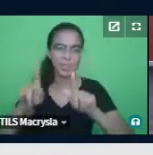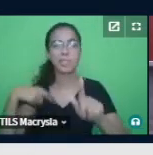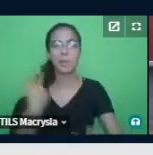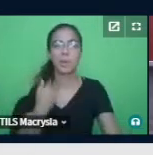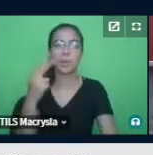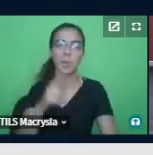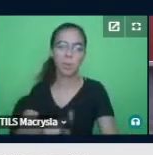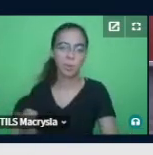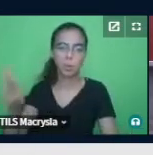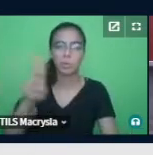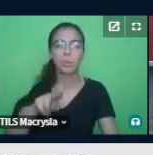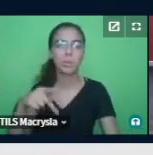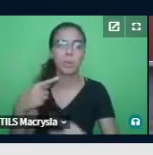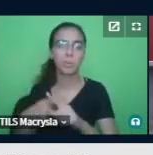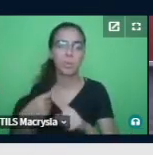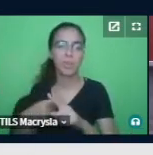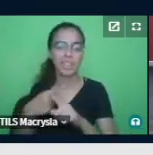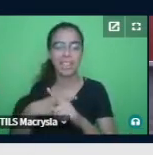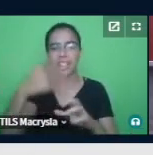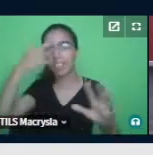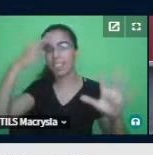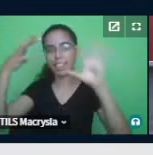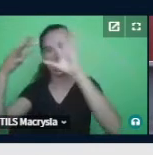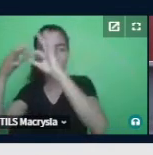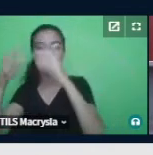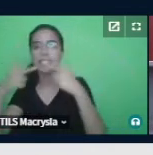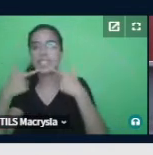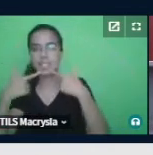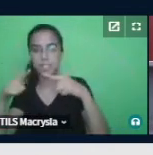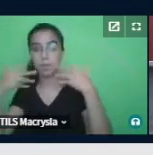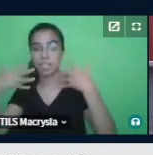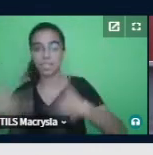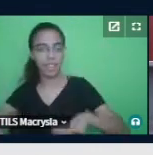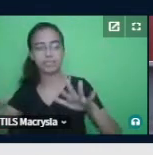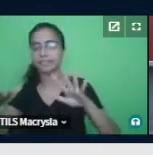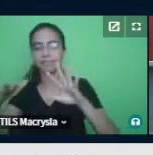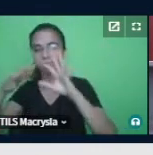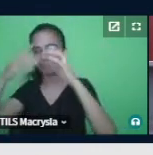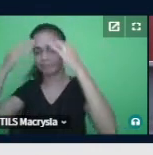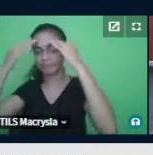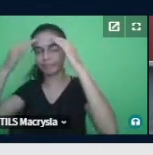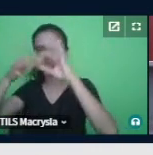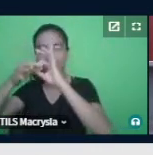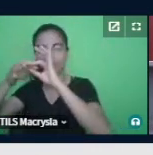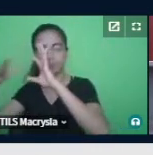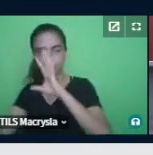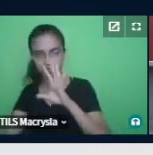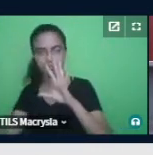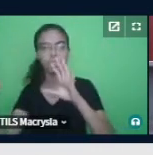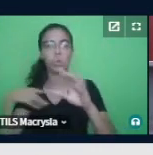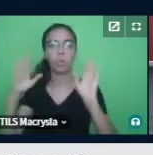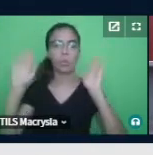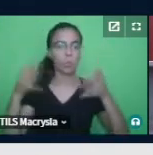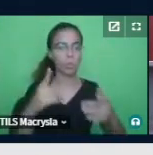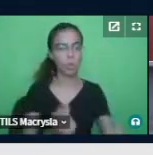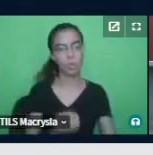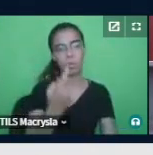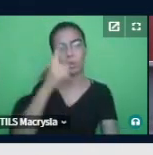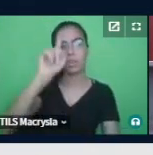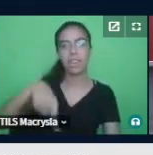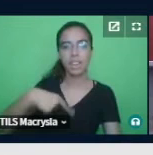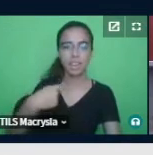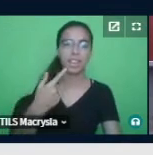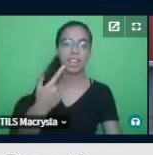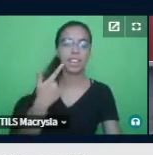estrangeira, para não utilizar a língua materna, né, só que aí a professora dela já utilizou uma outra técnica, que